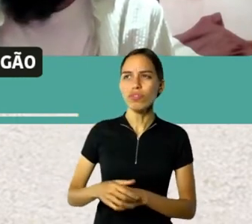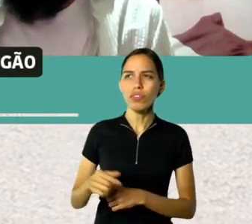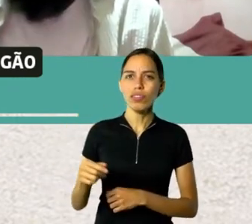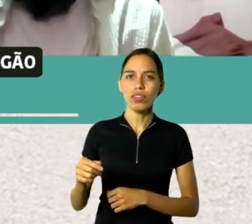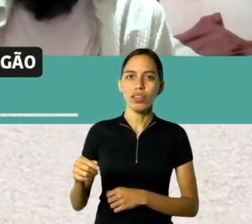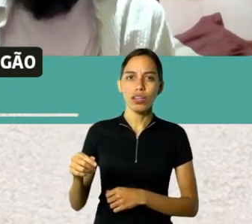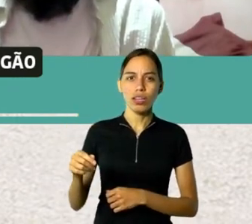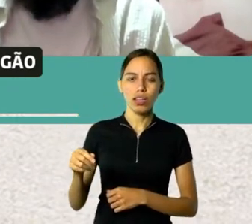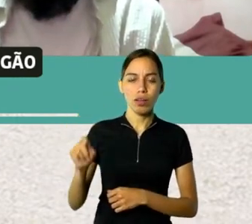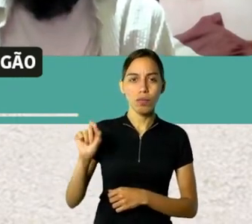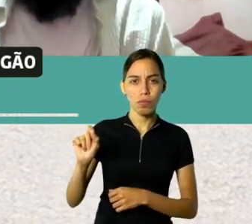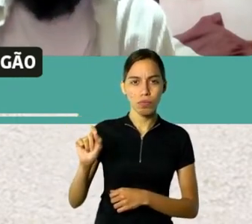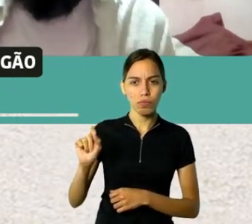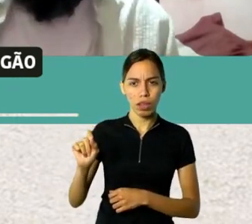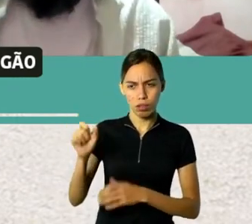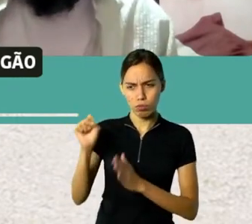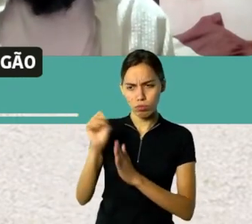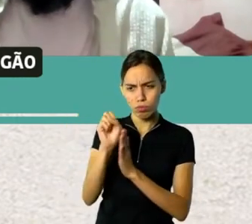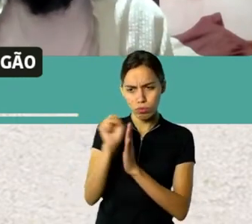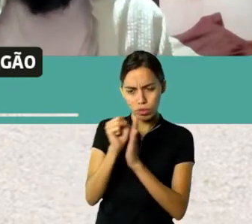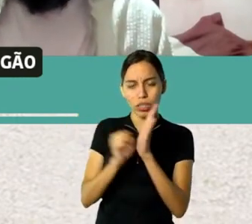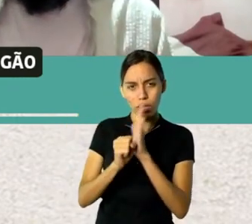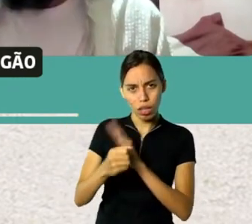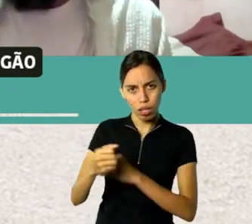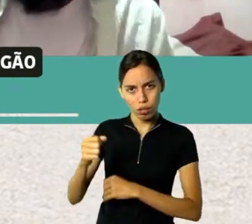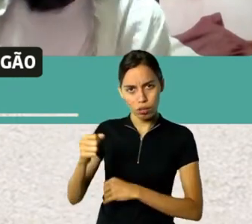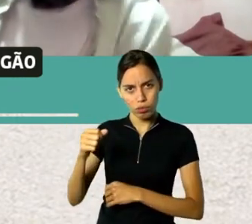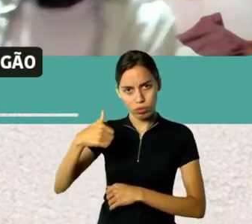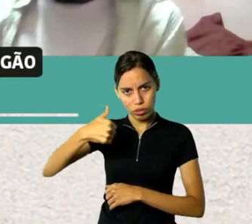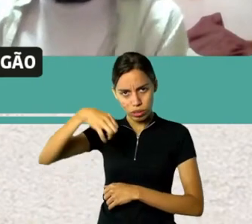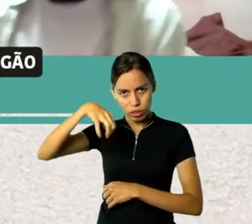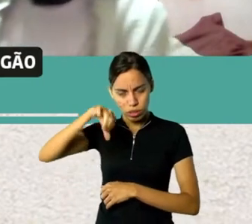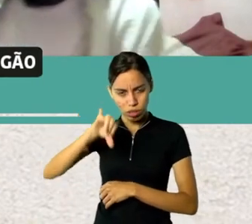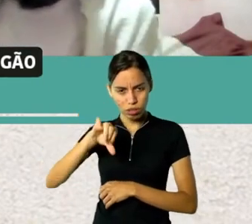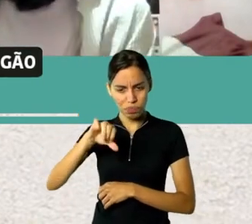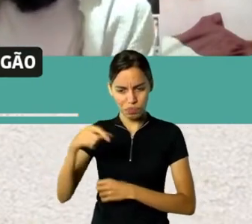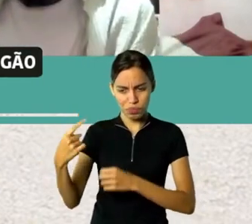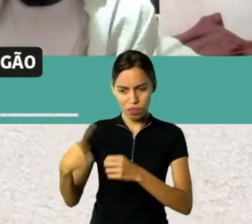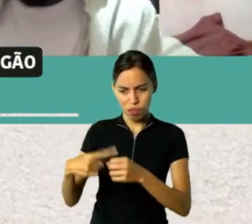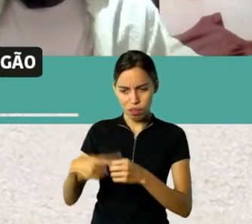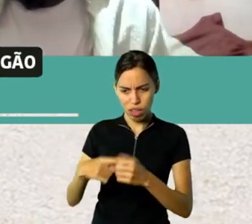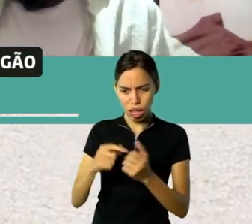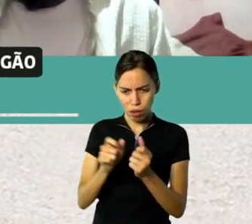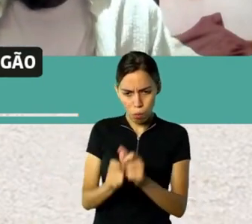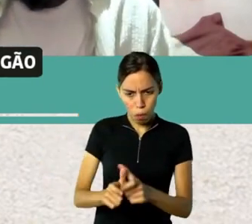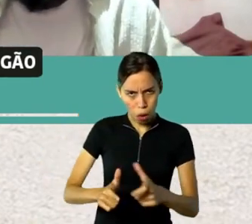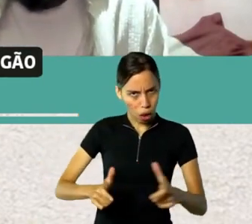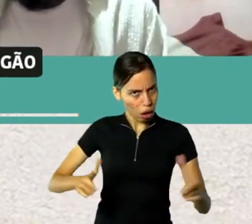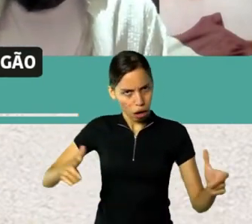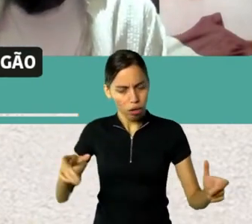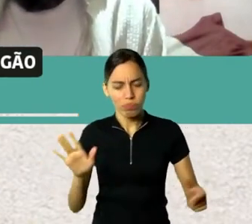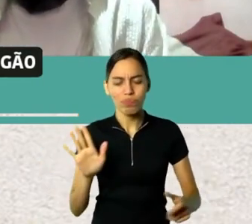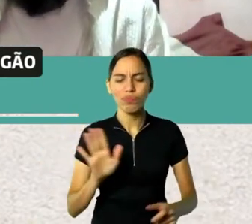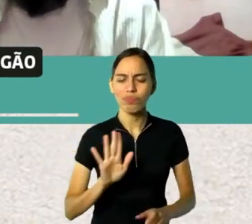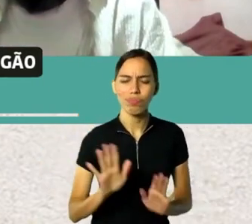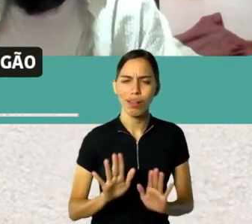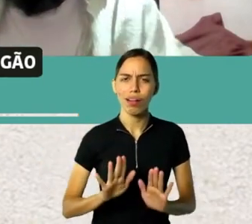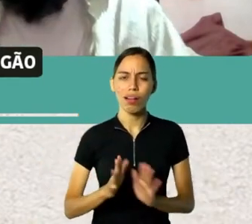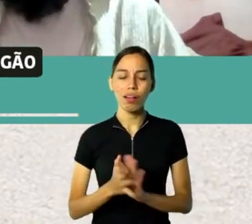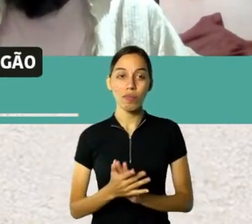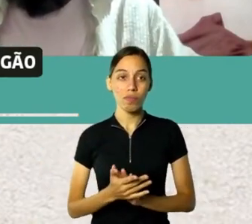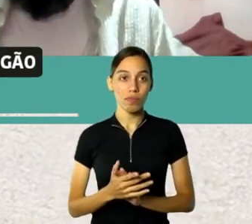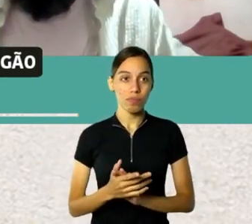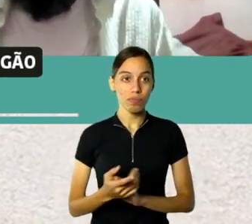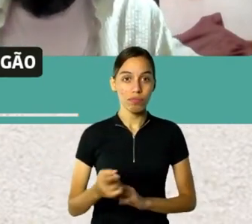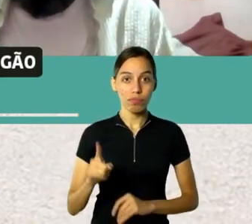que tem uma história fantástica, porém não cresceu muito, né? Vários distritos de São Domingos do Prata viraram